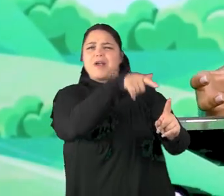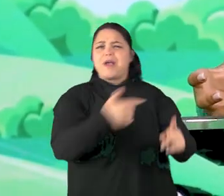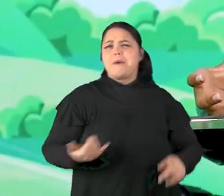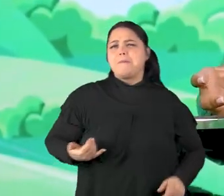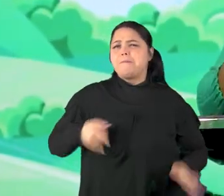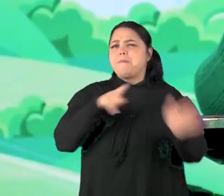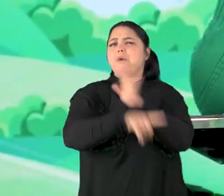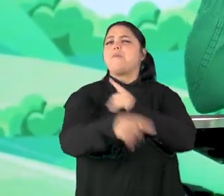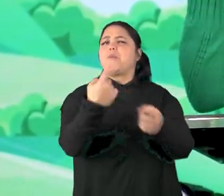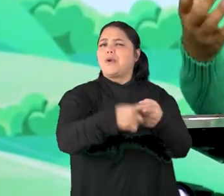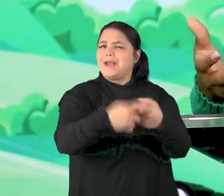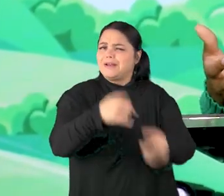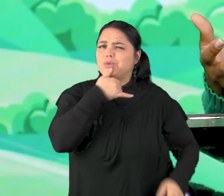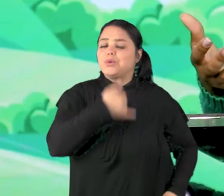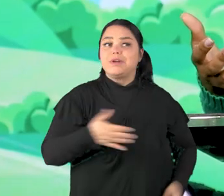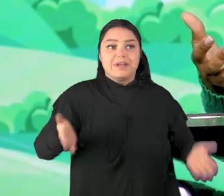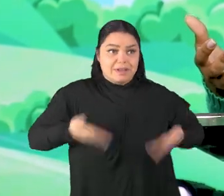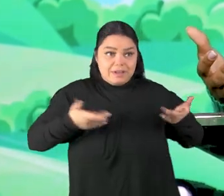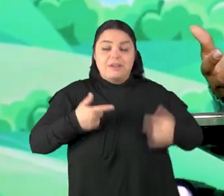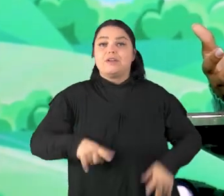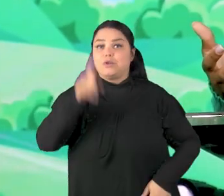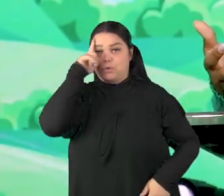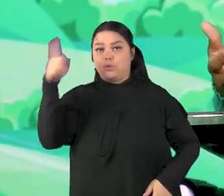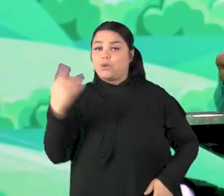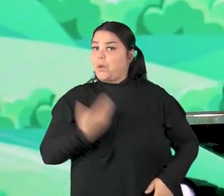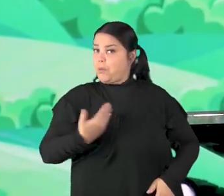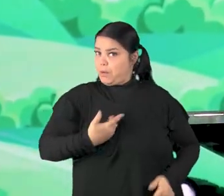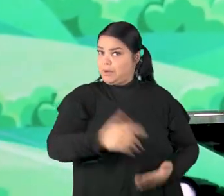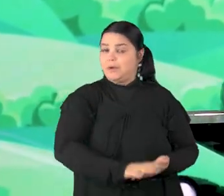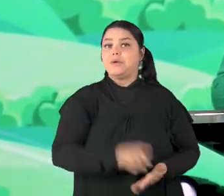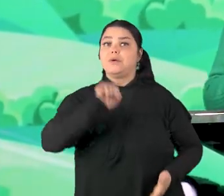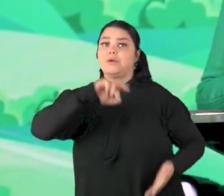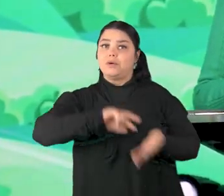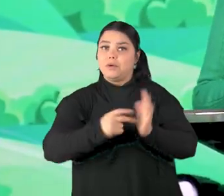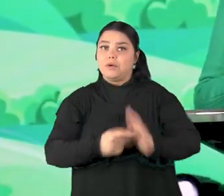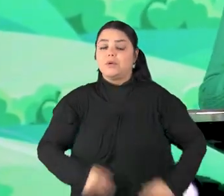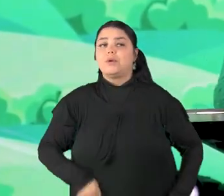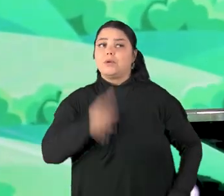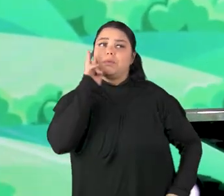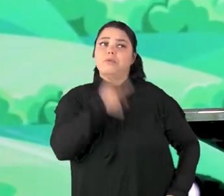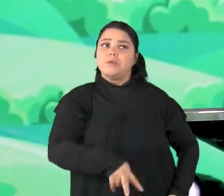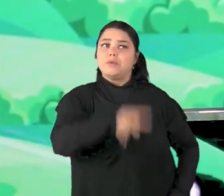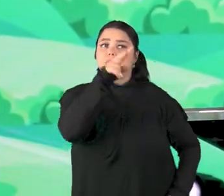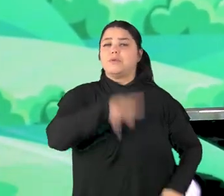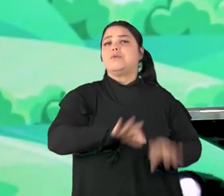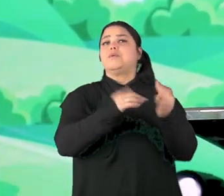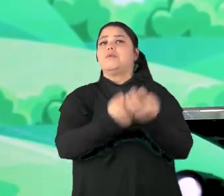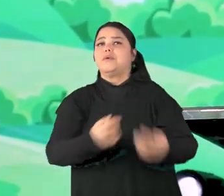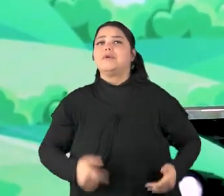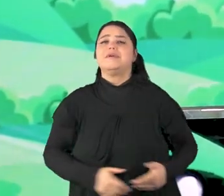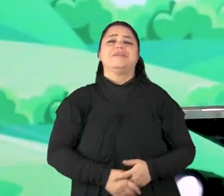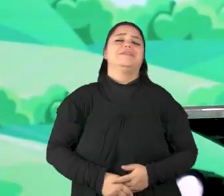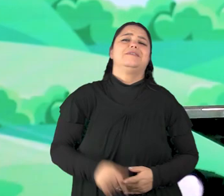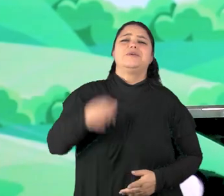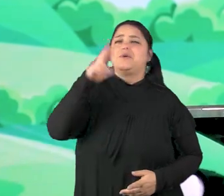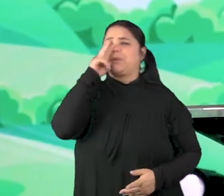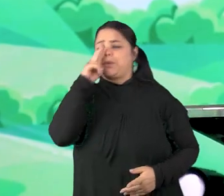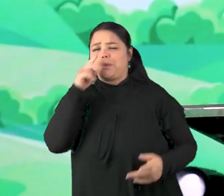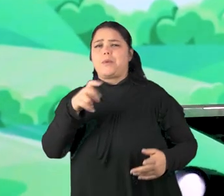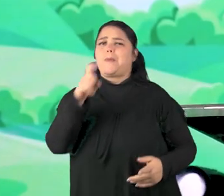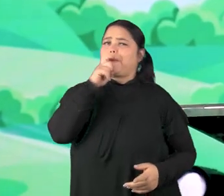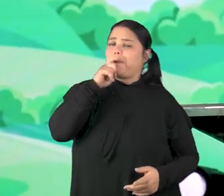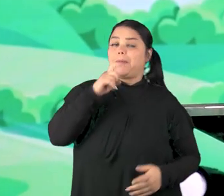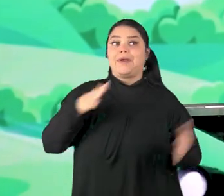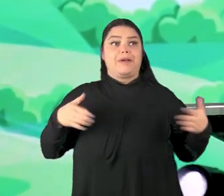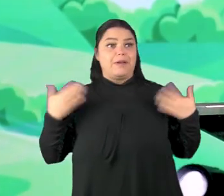Pergunte o motivo. Alegre o dia daquele amigo. Ou então está vendo algum familiar seu, mamãe ou papai triste?